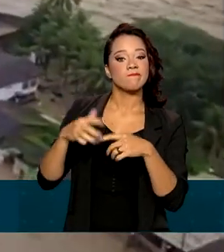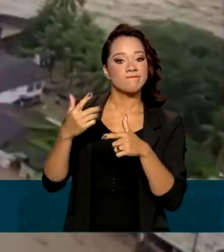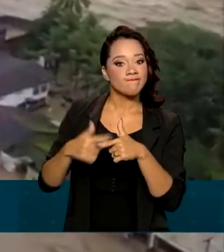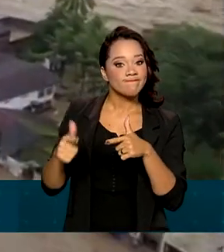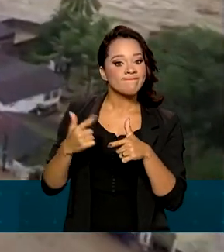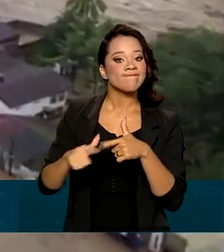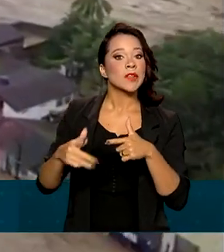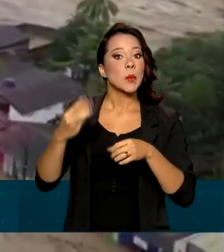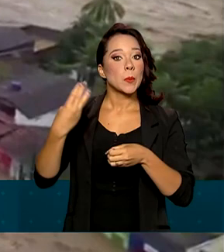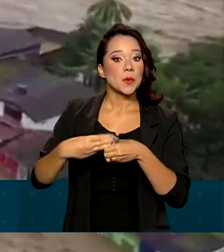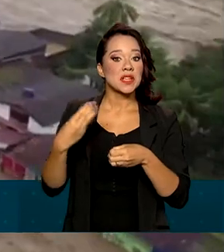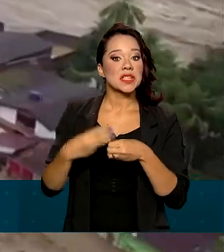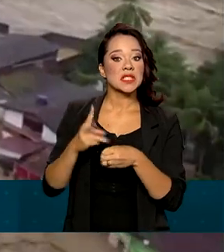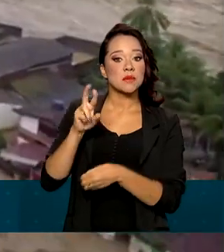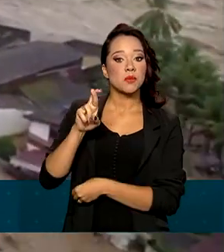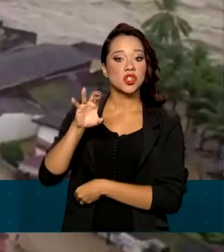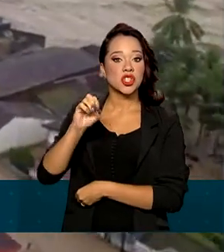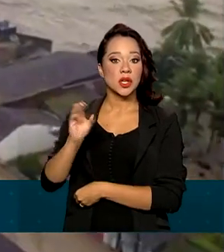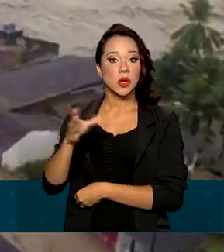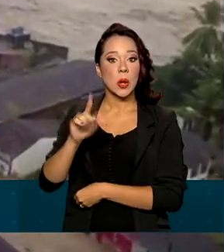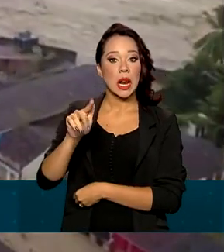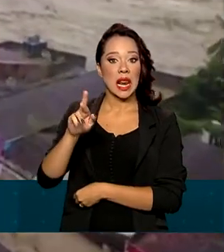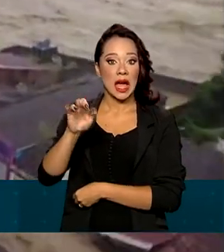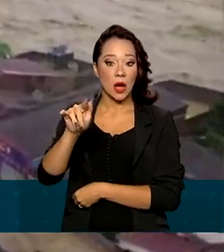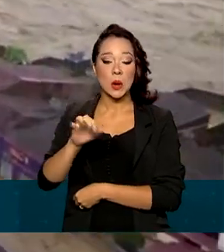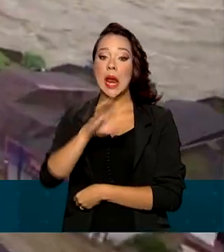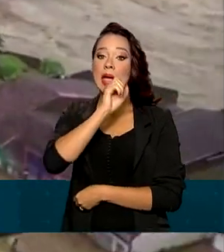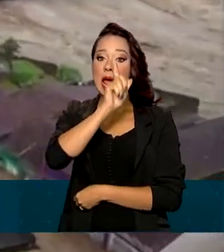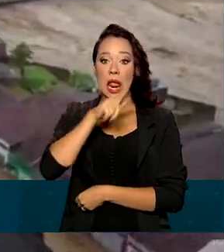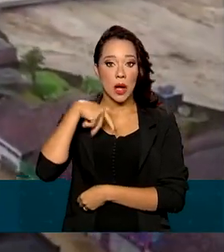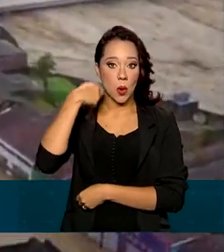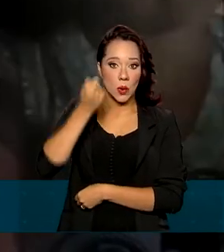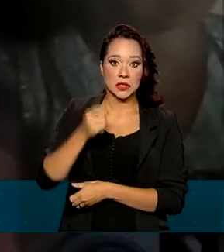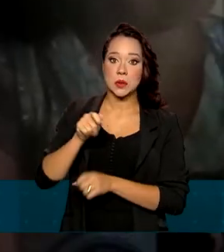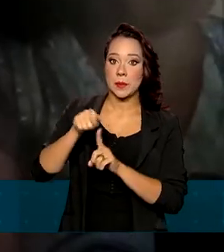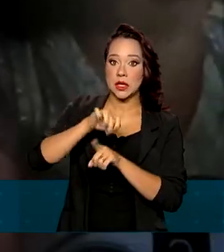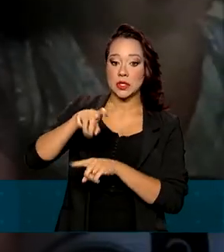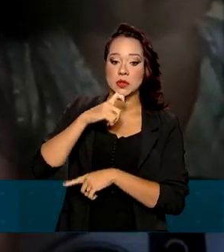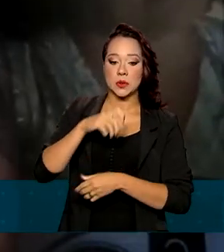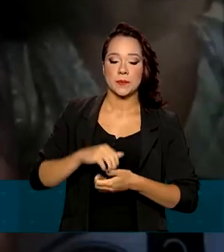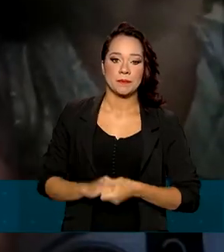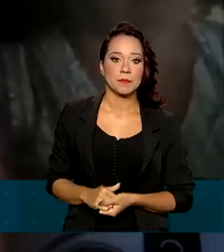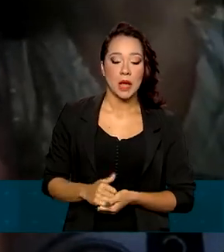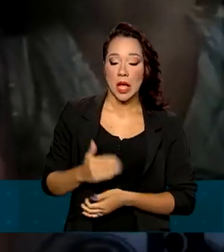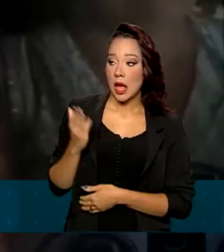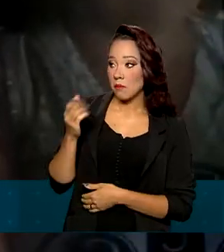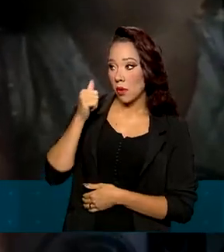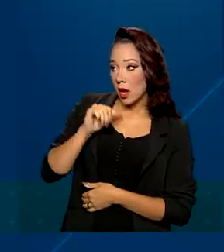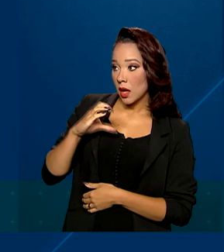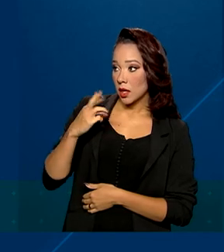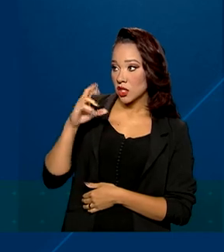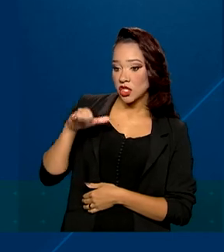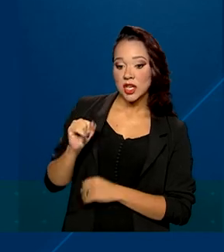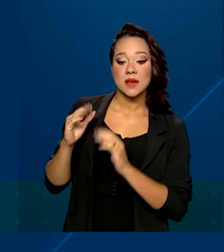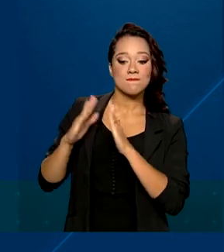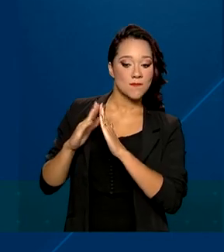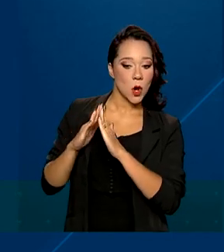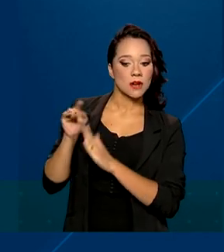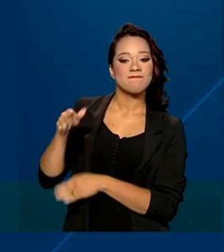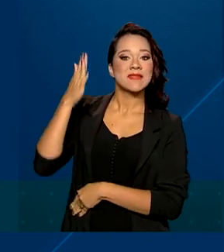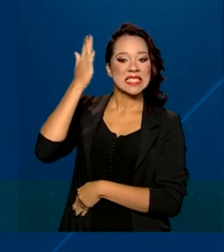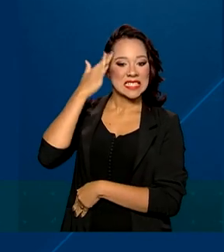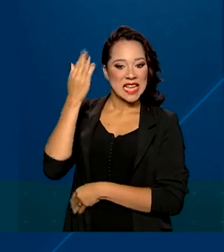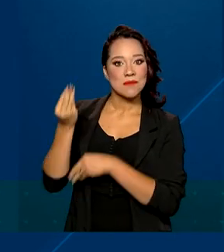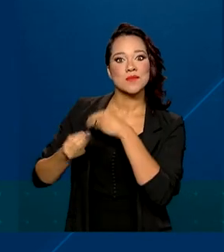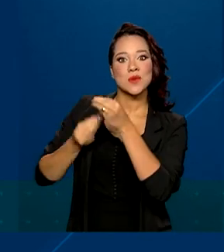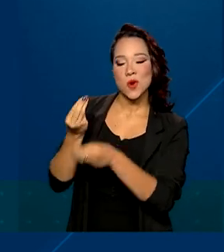o município de Rio Largo, no estado de Alagoas, em julho deste ano. Cristiana mora ali e sabe bem